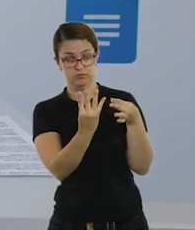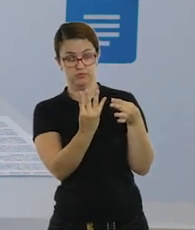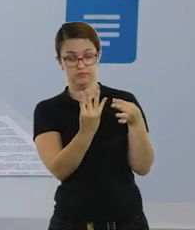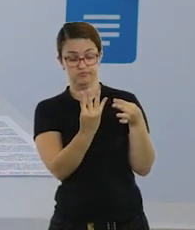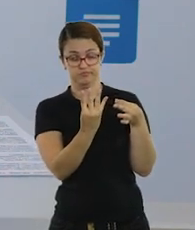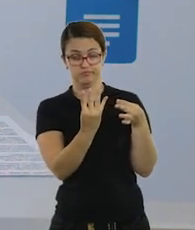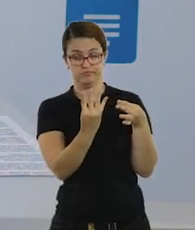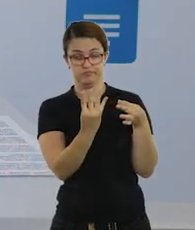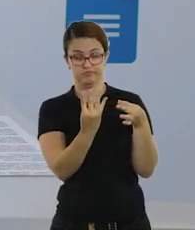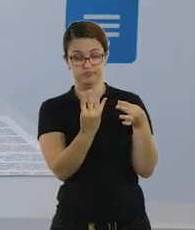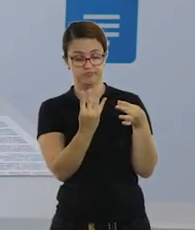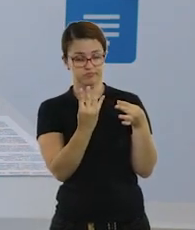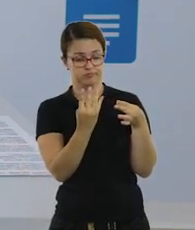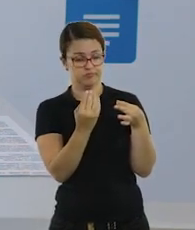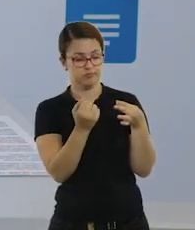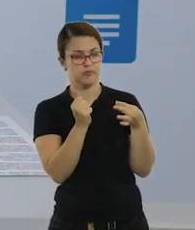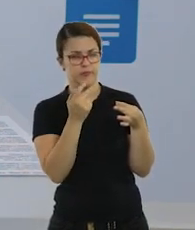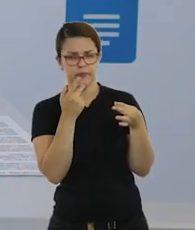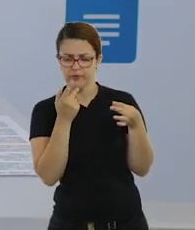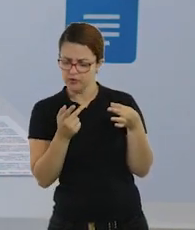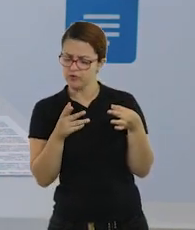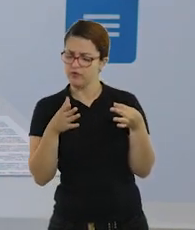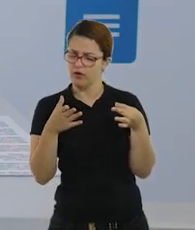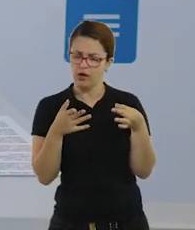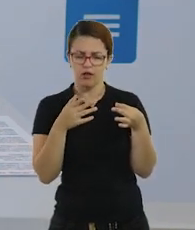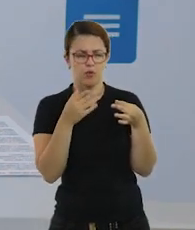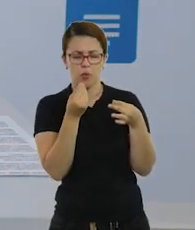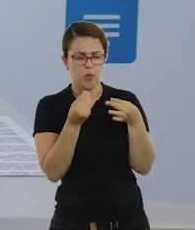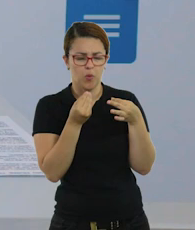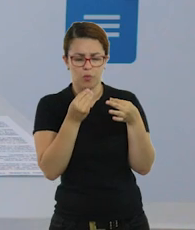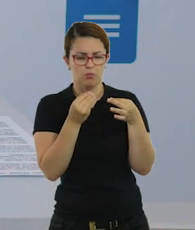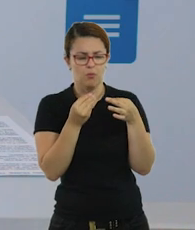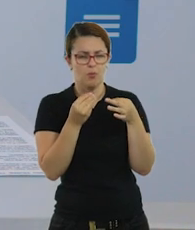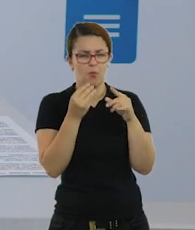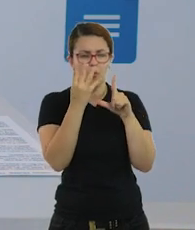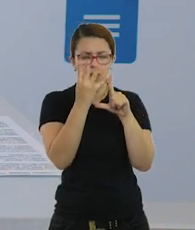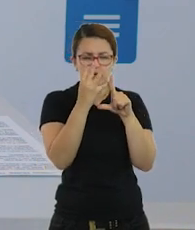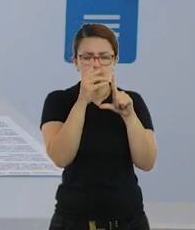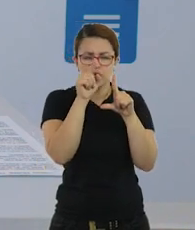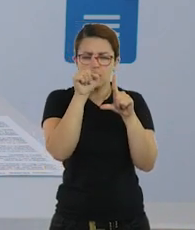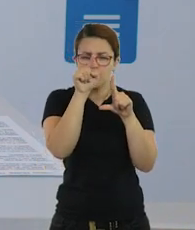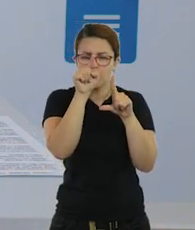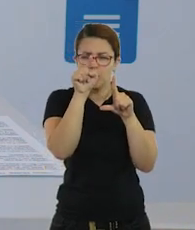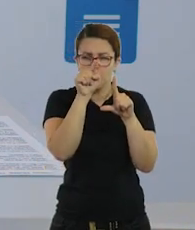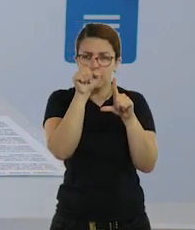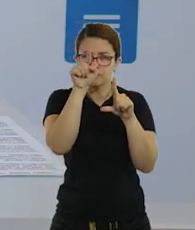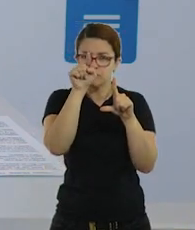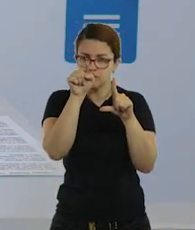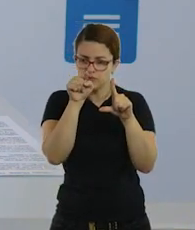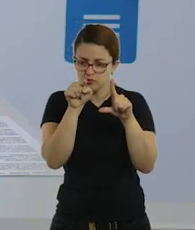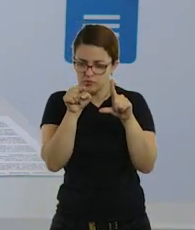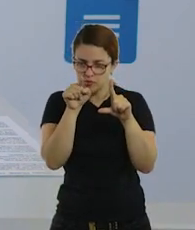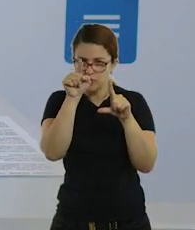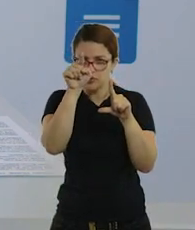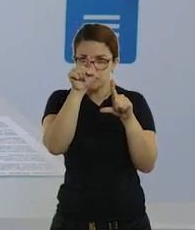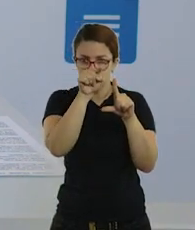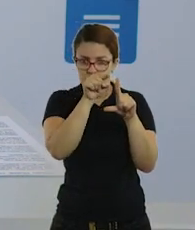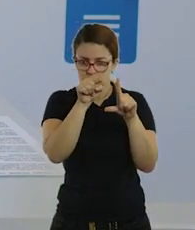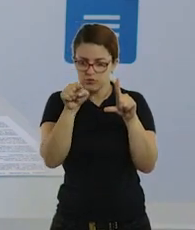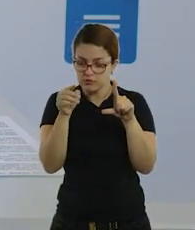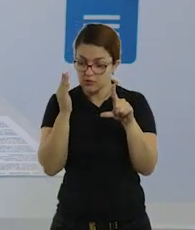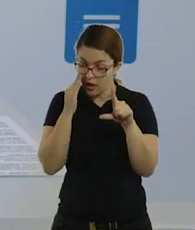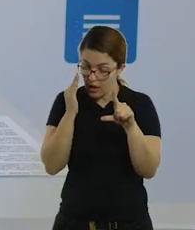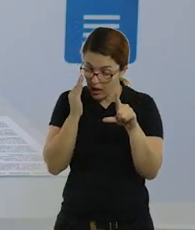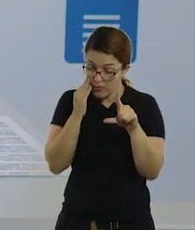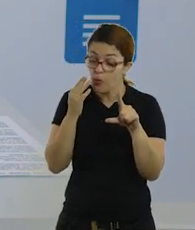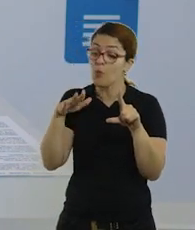Peça para que, de repente, ele explore a questão da escrita do número, passando o dedinho por cima. Pergunte se